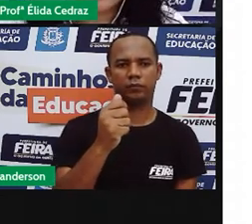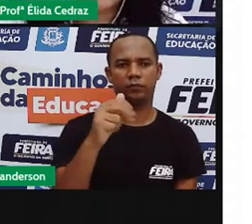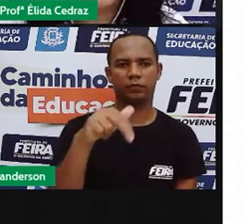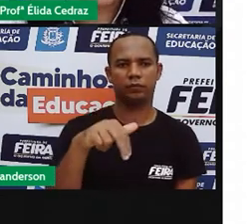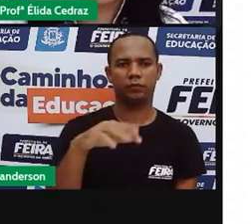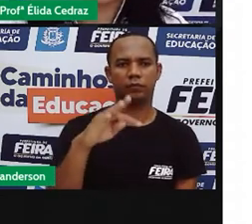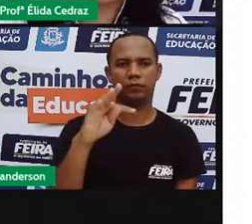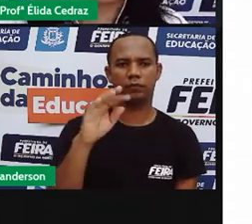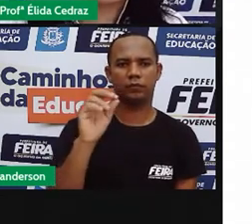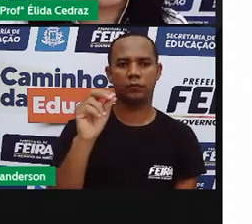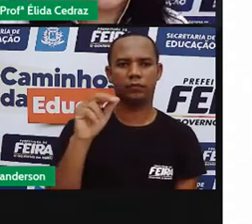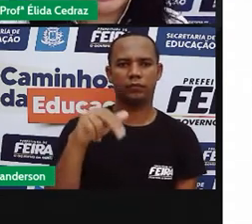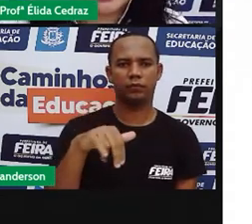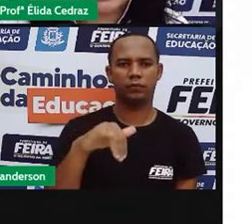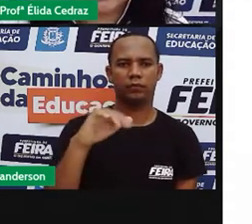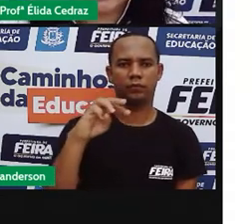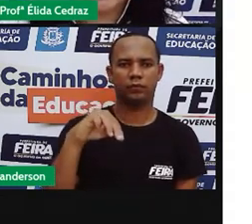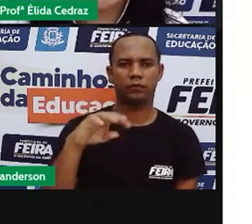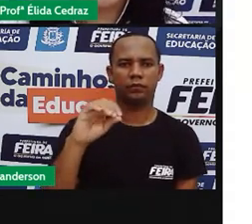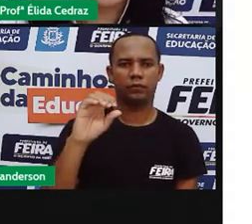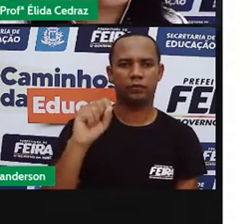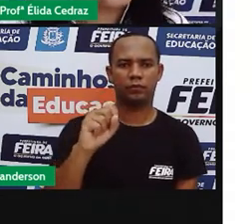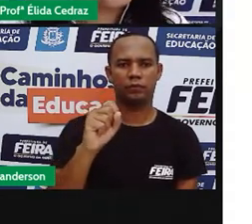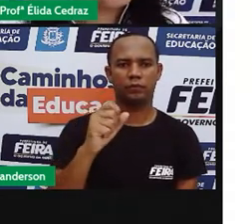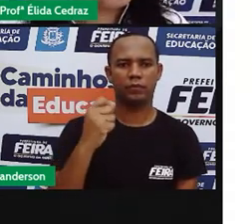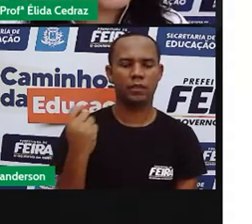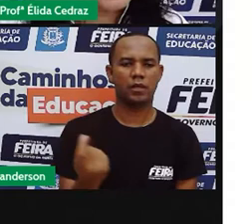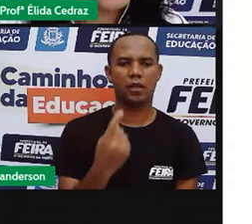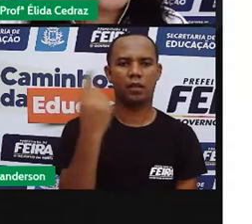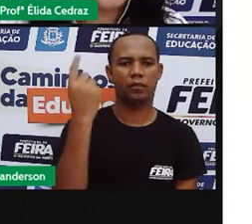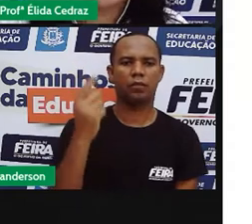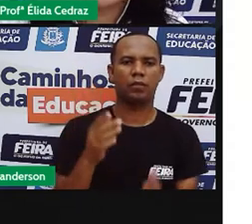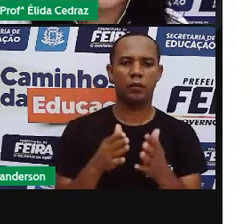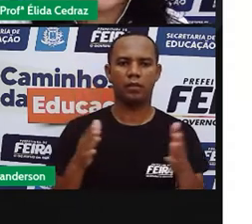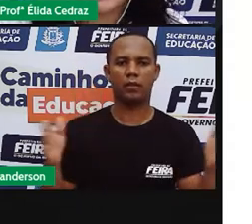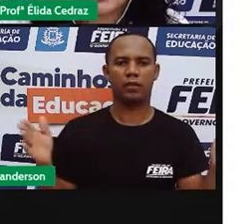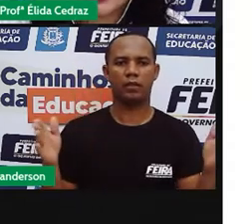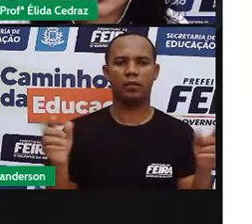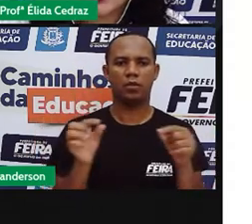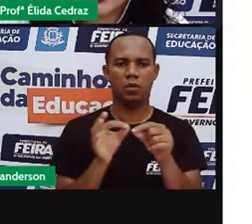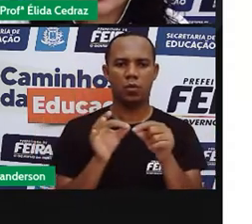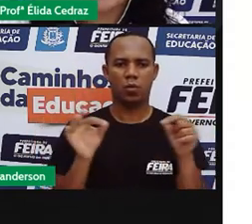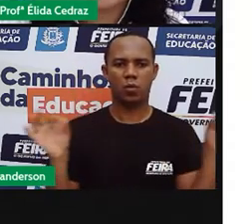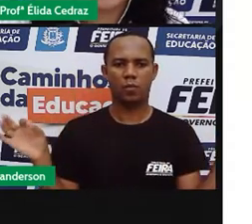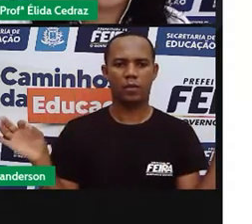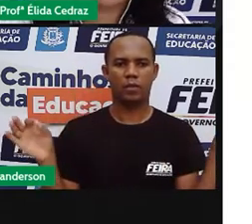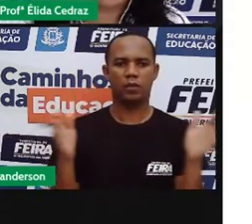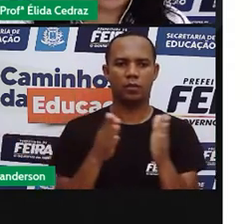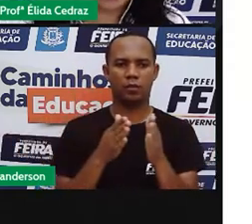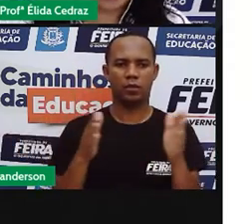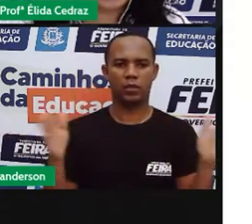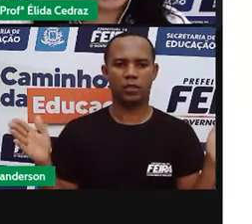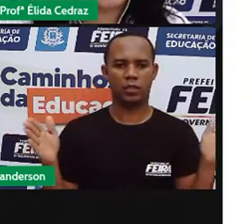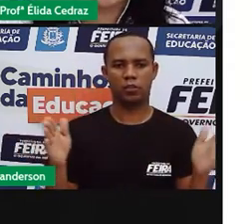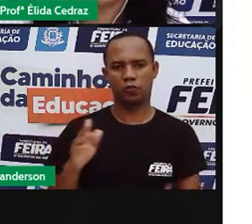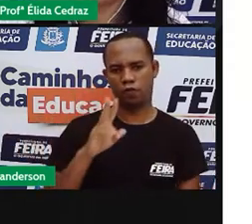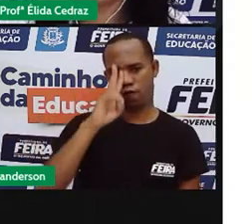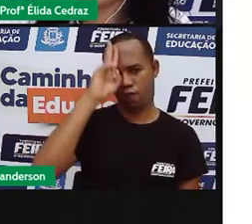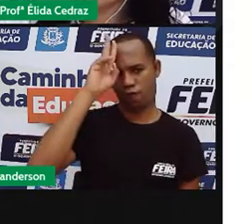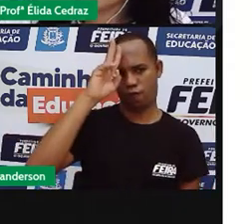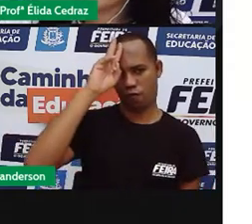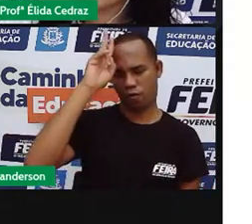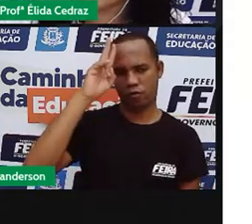Alto, largo, comprido, grande, forte,